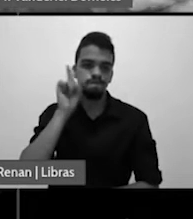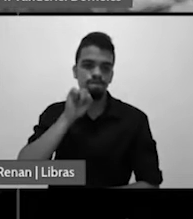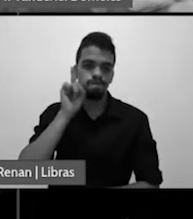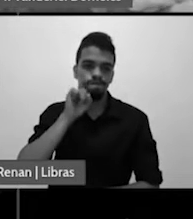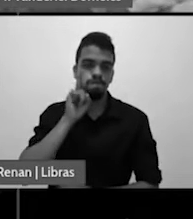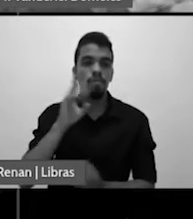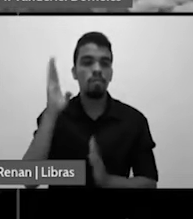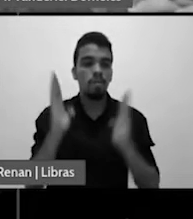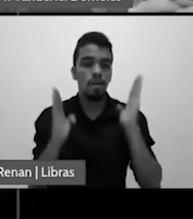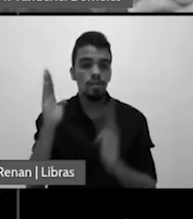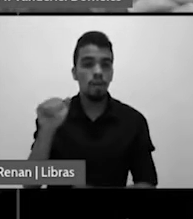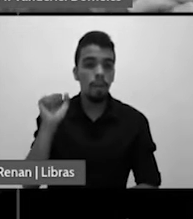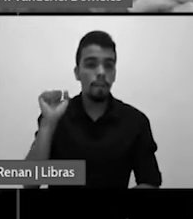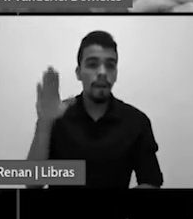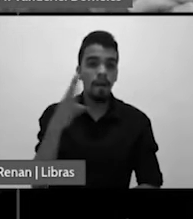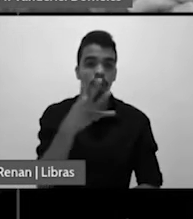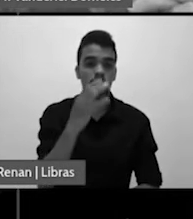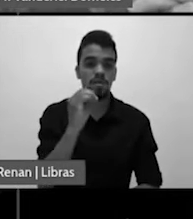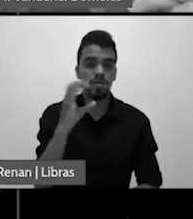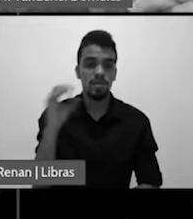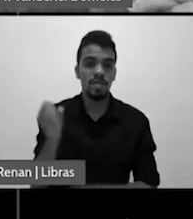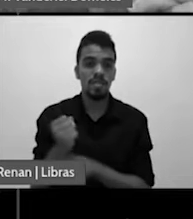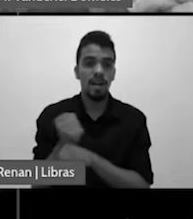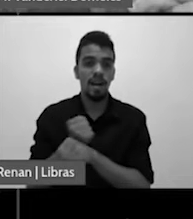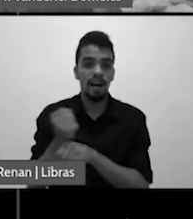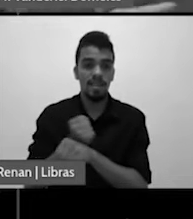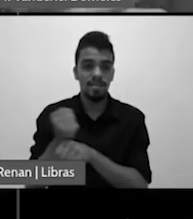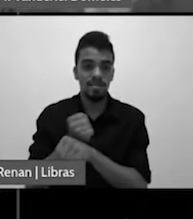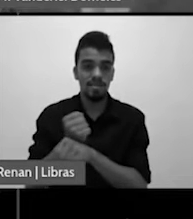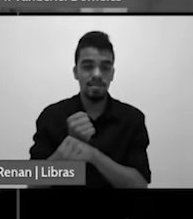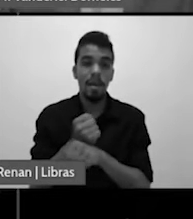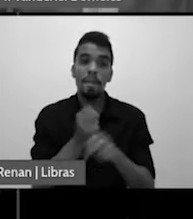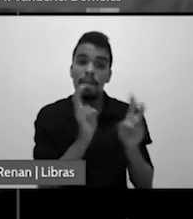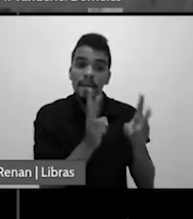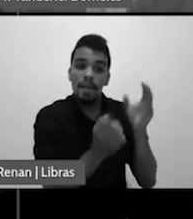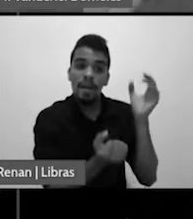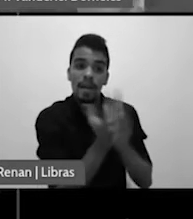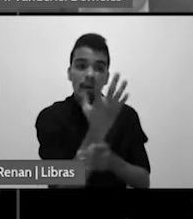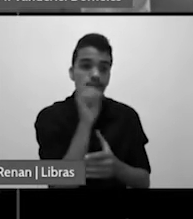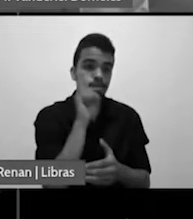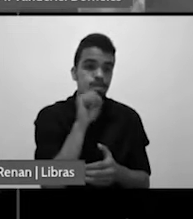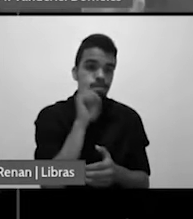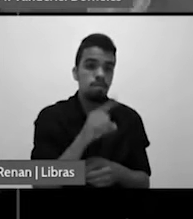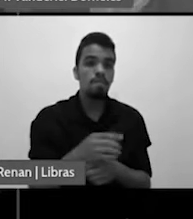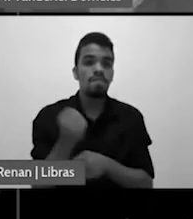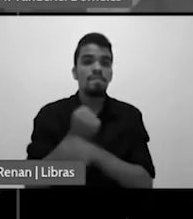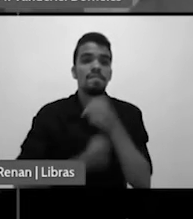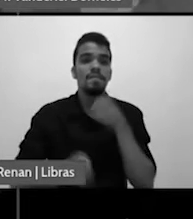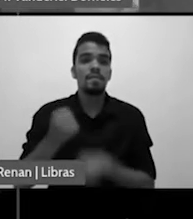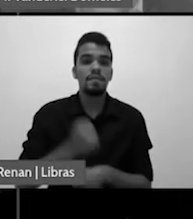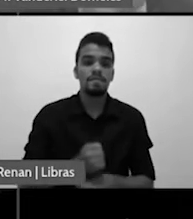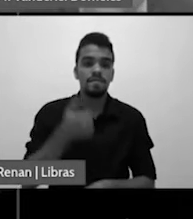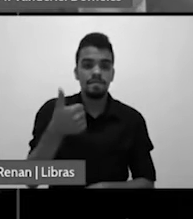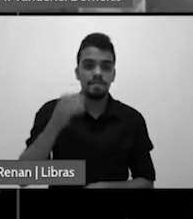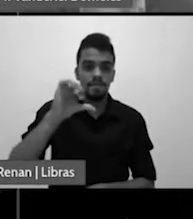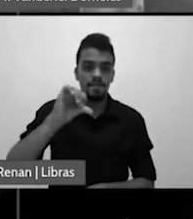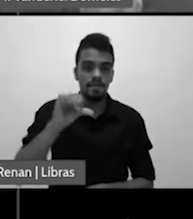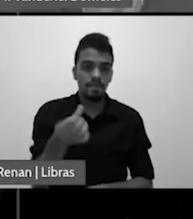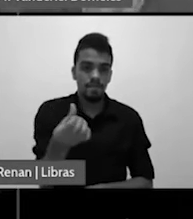400 anos da fundação daquela nação somente em 1965 os Estados Unidos